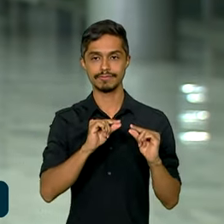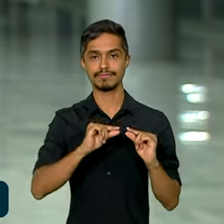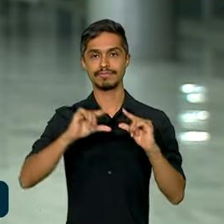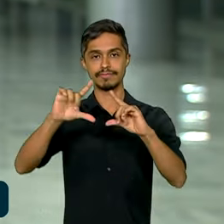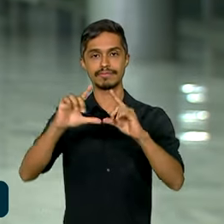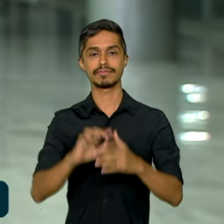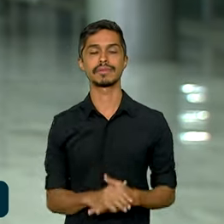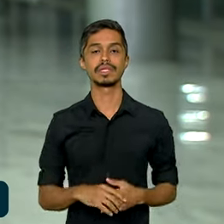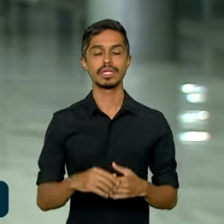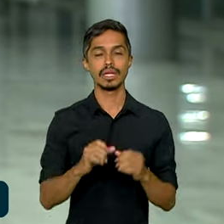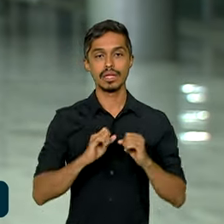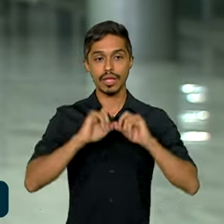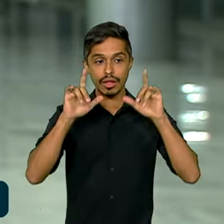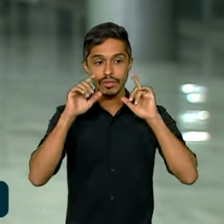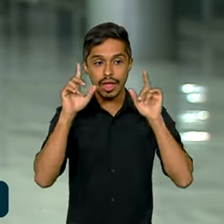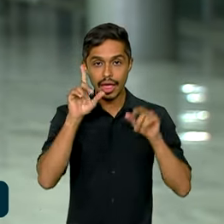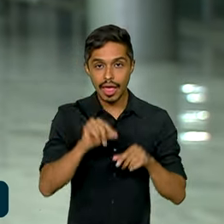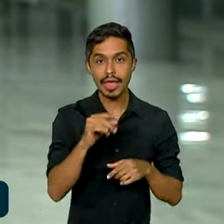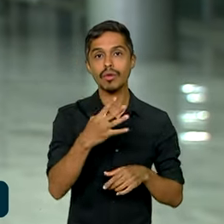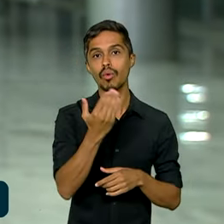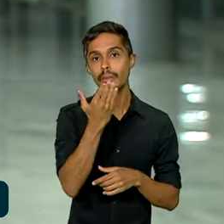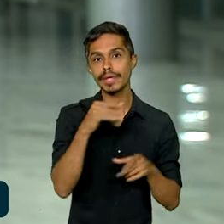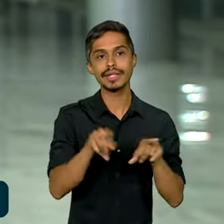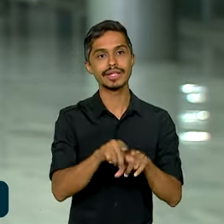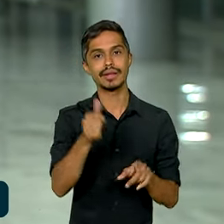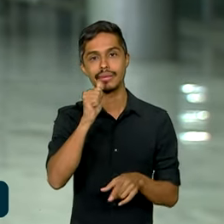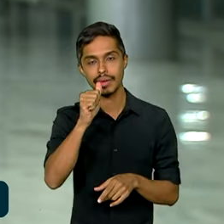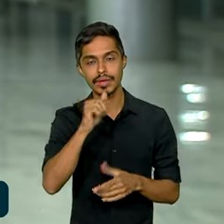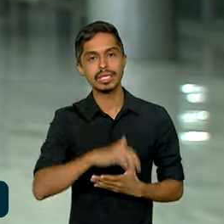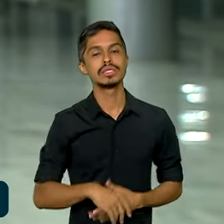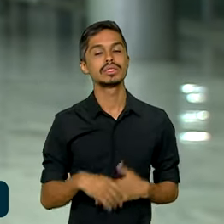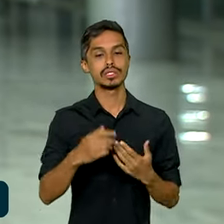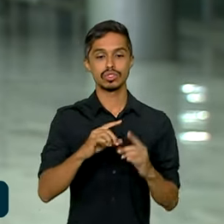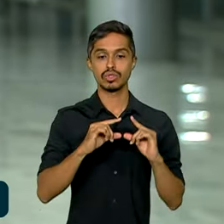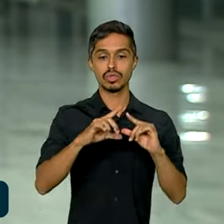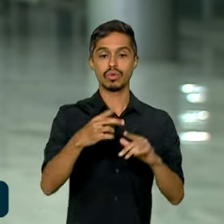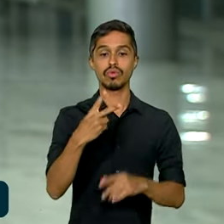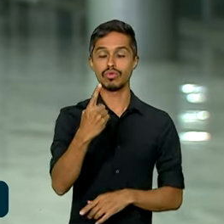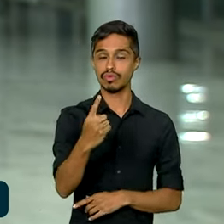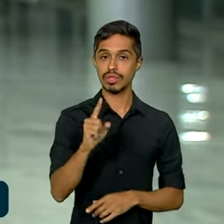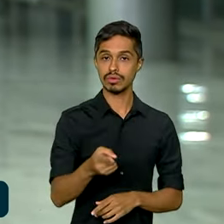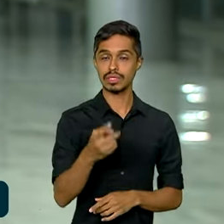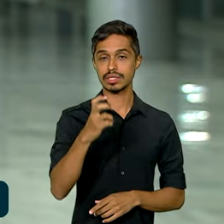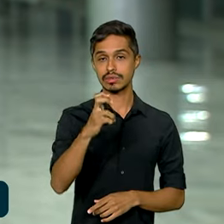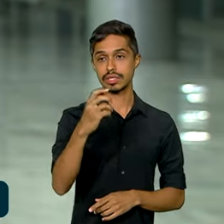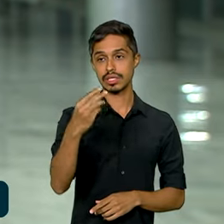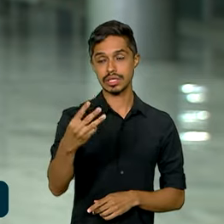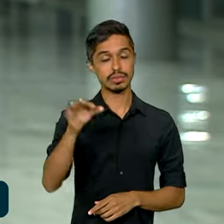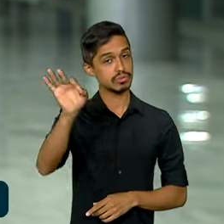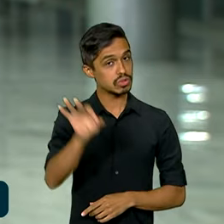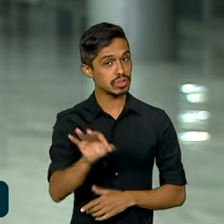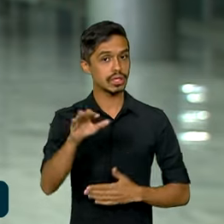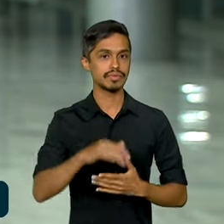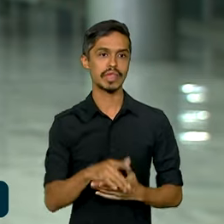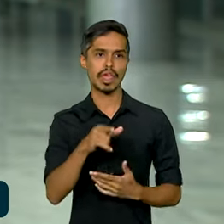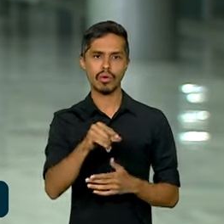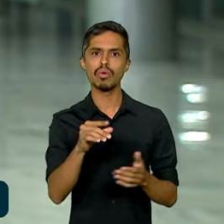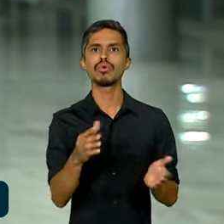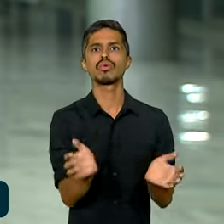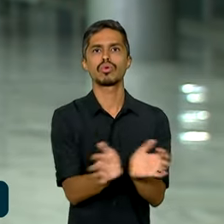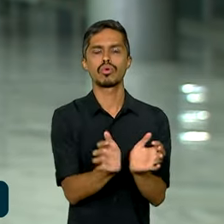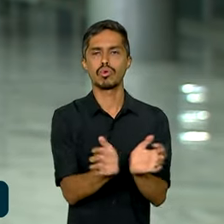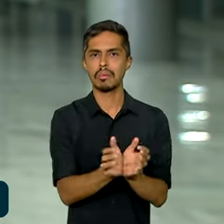foi para alimentação e bebidas, que subiu 1,53% no mês, e é um grupo que acaba tendo